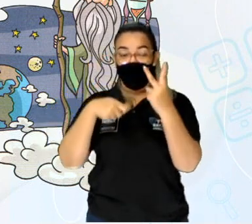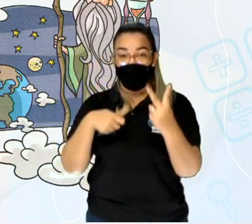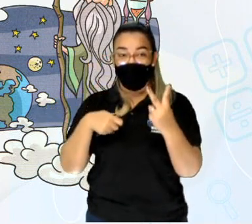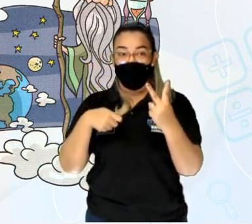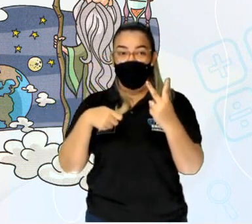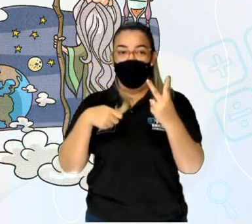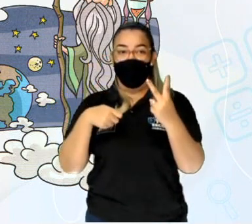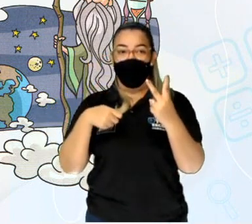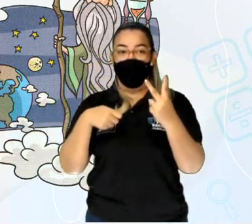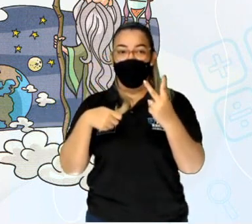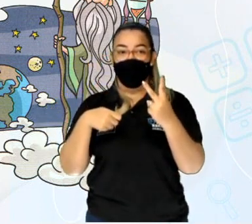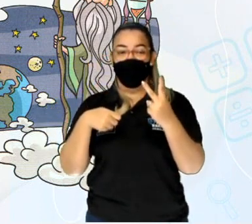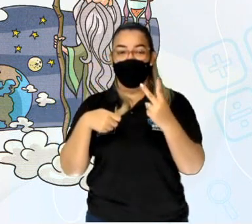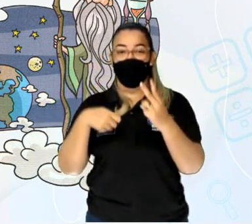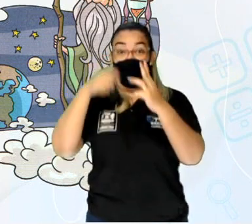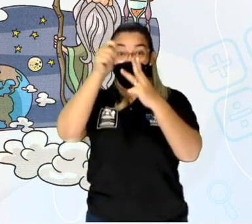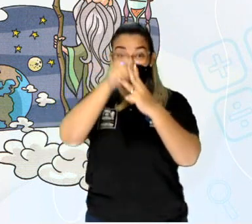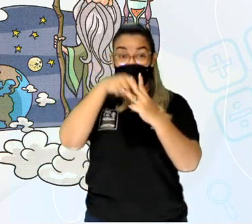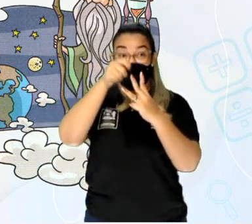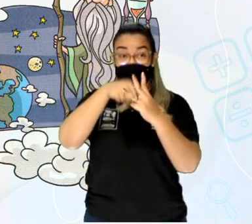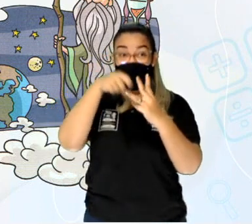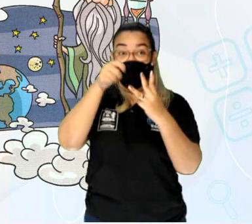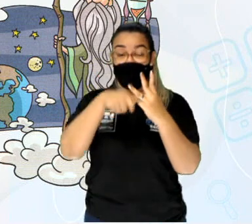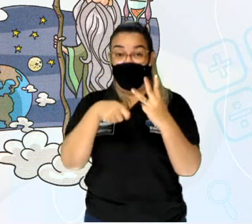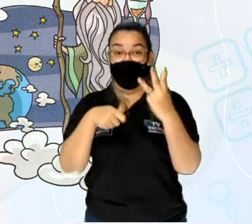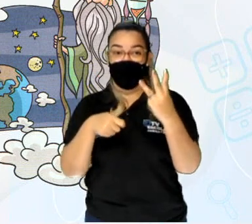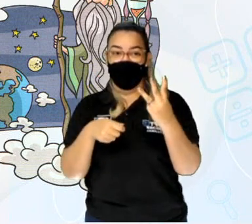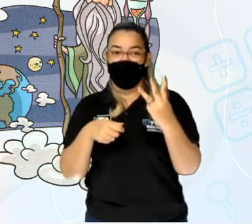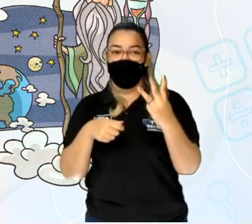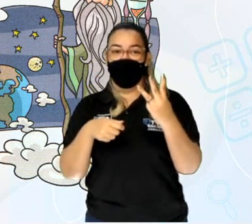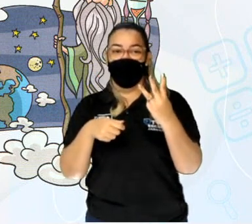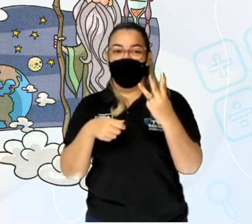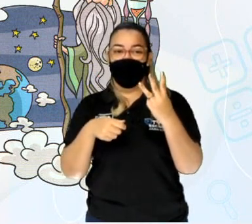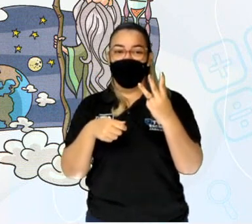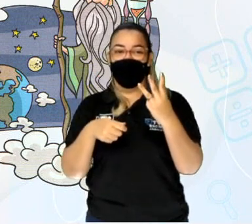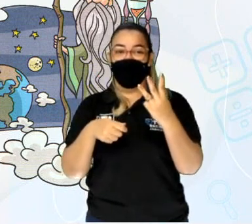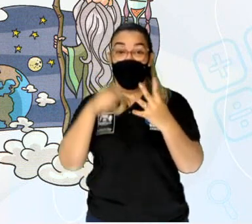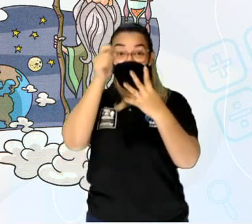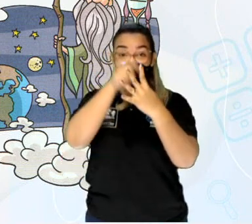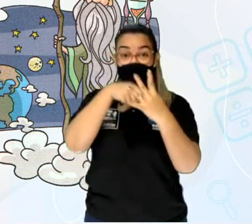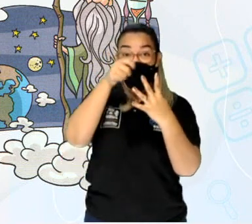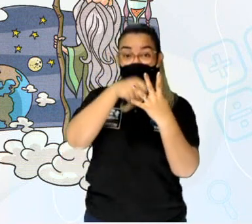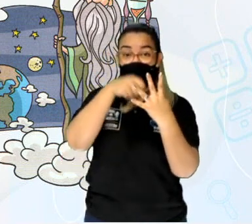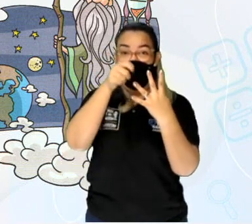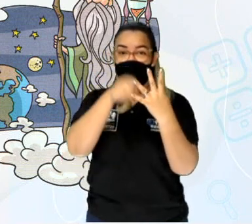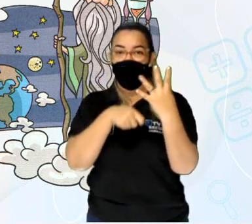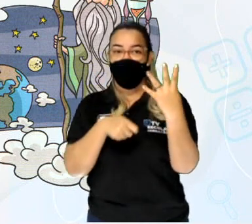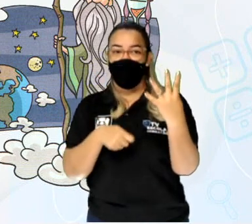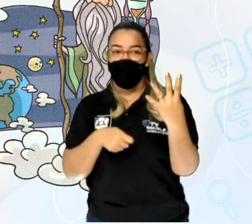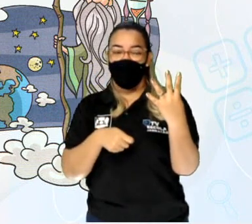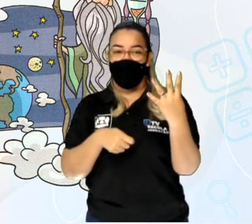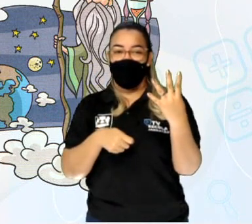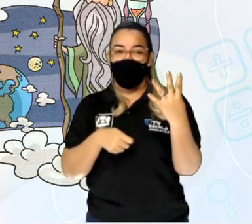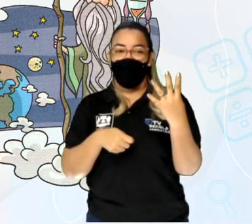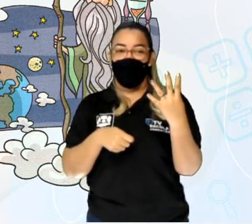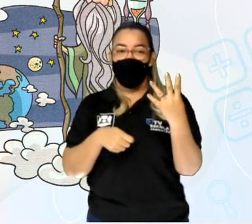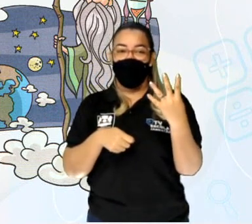meses. Trimestre, 3 meses. Quadrimestre, 4 meses.